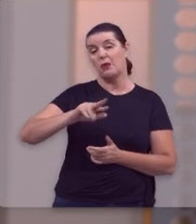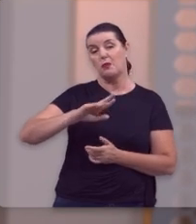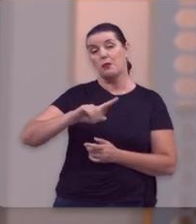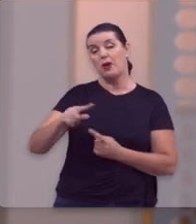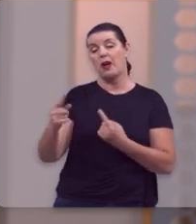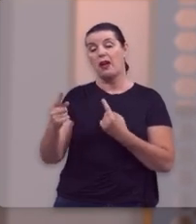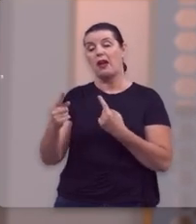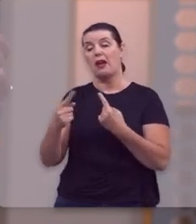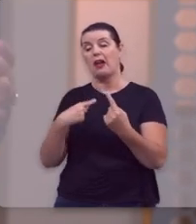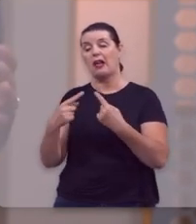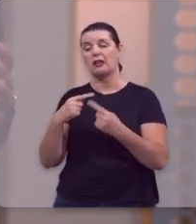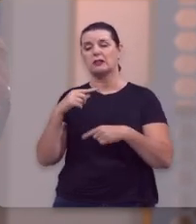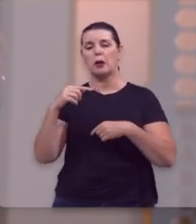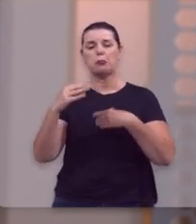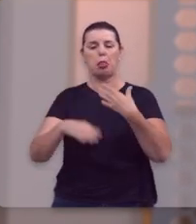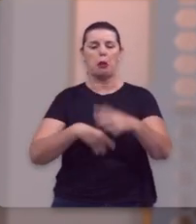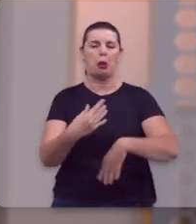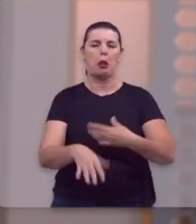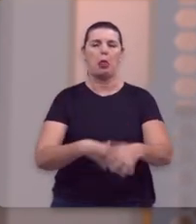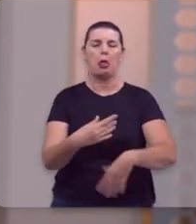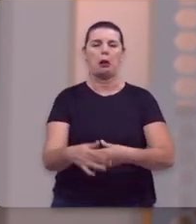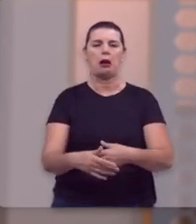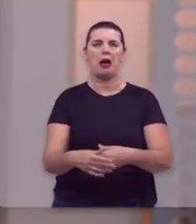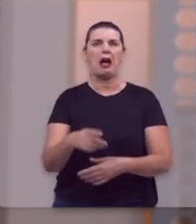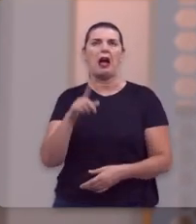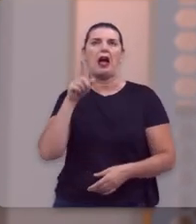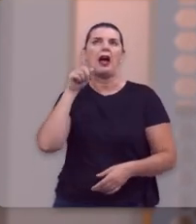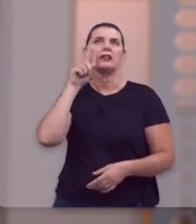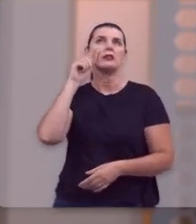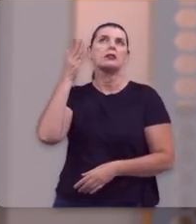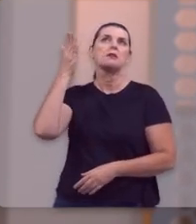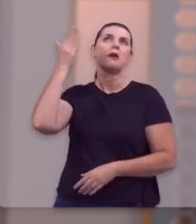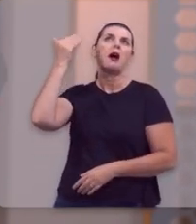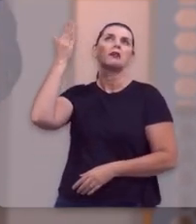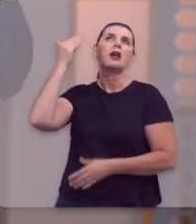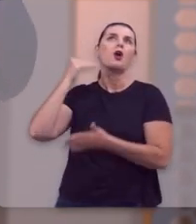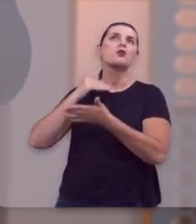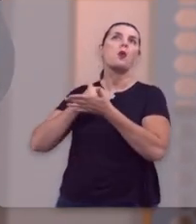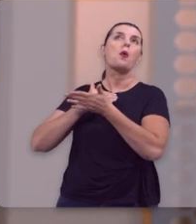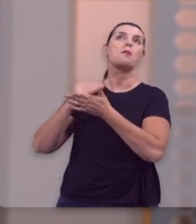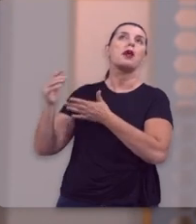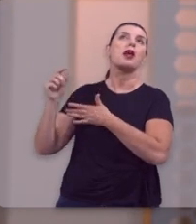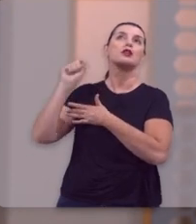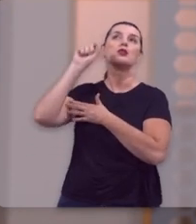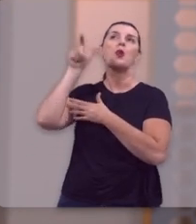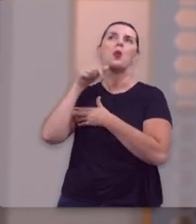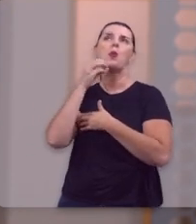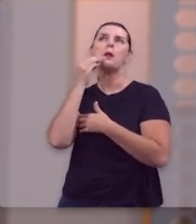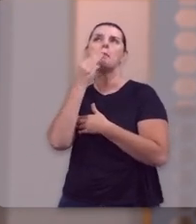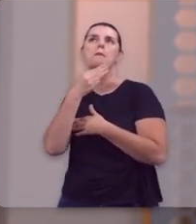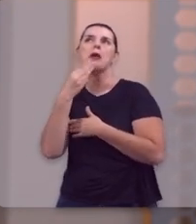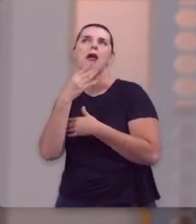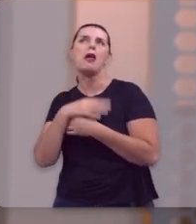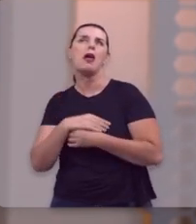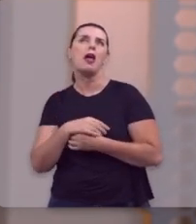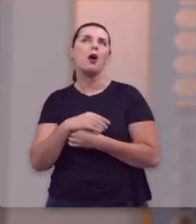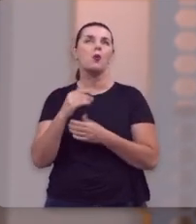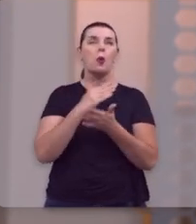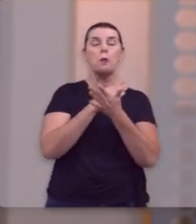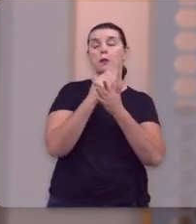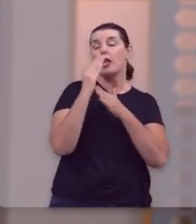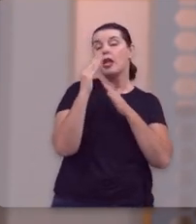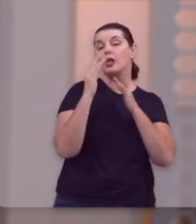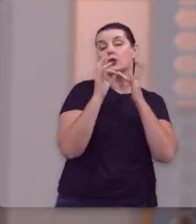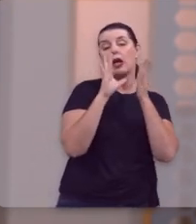Casamento não é uma relação ladeira abaixo. Ah, os dias áureos foram apenas os dias de lua de